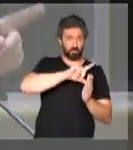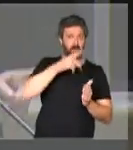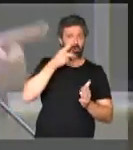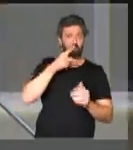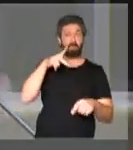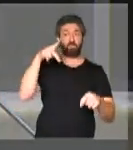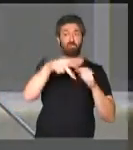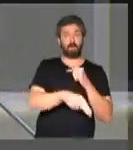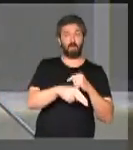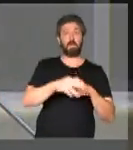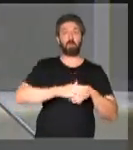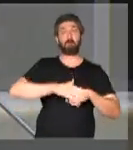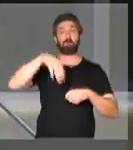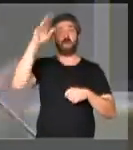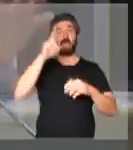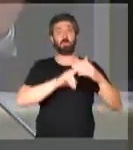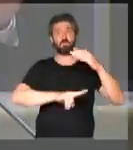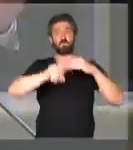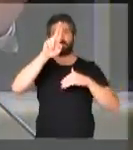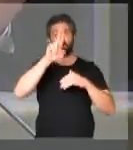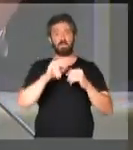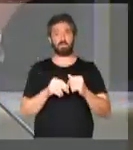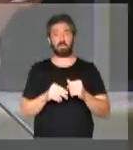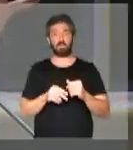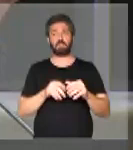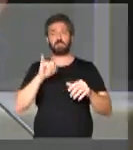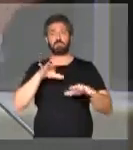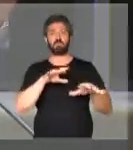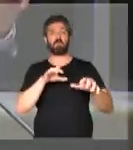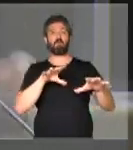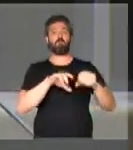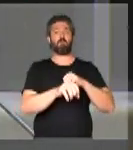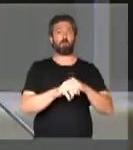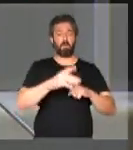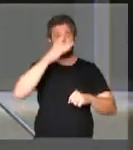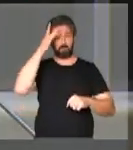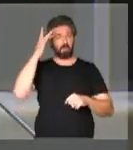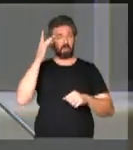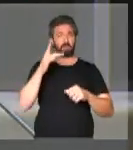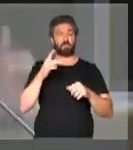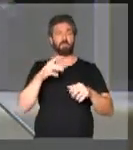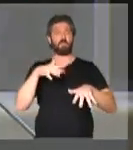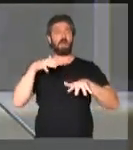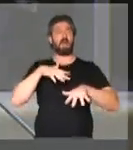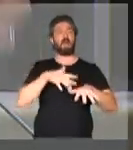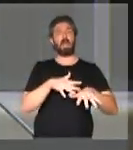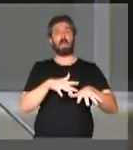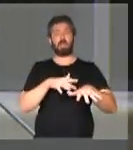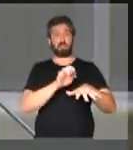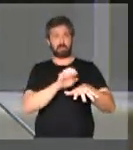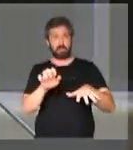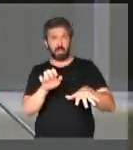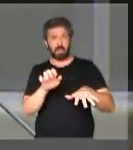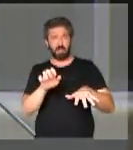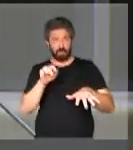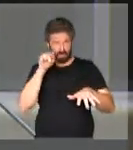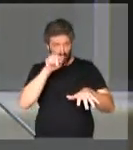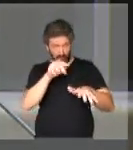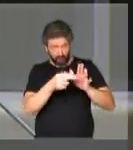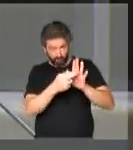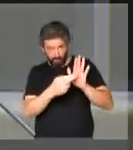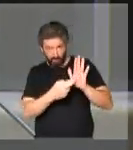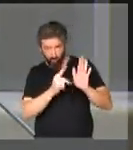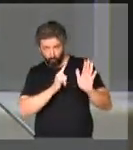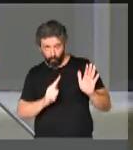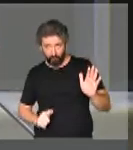que cortaria mais em universidades que formassem militantezinhos? Esse é o critério que o governo